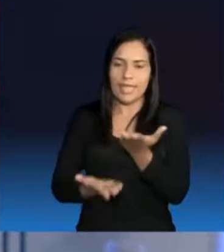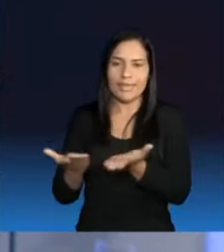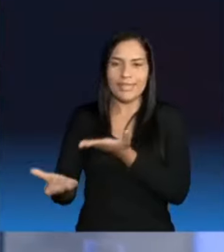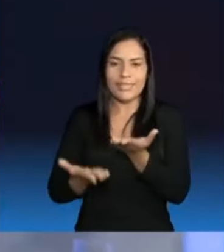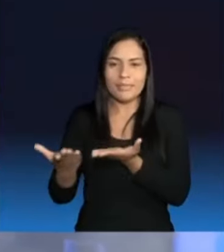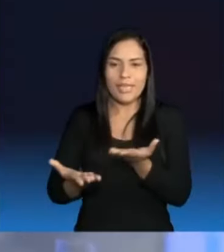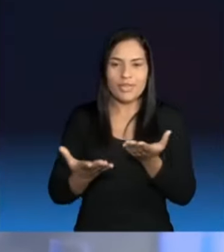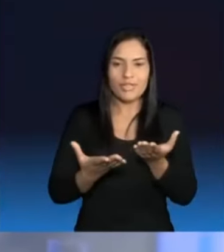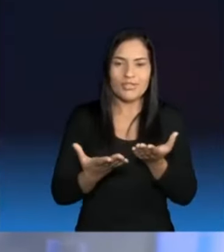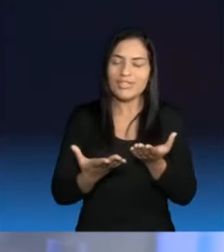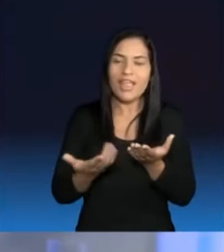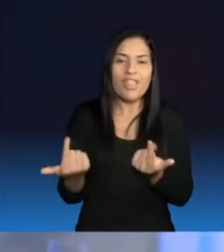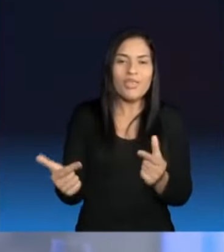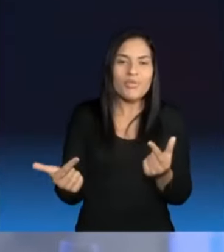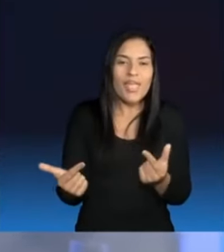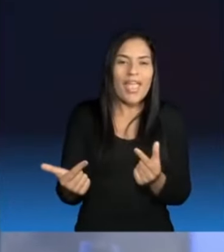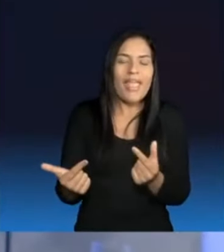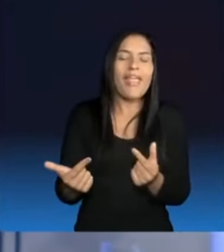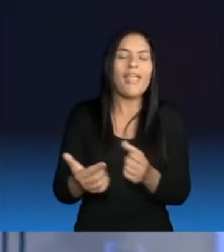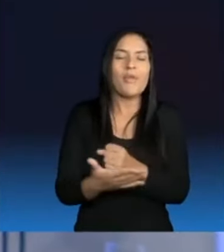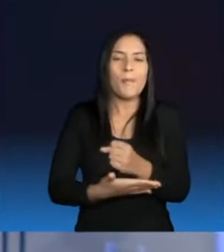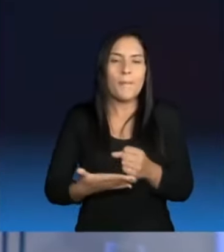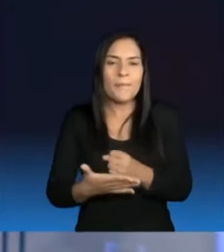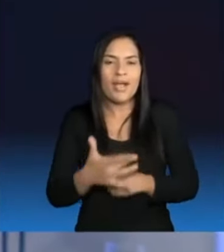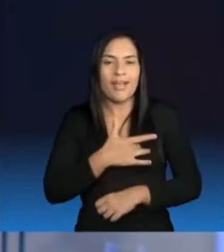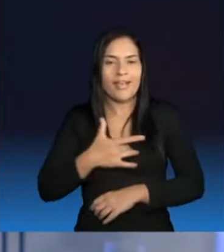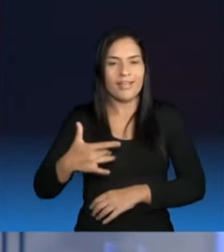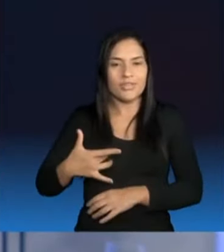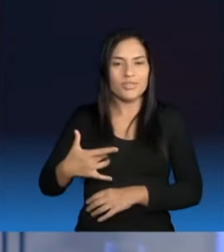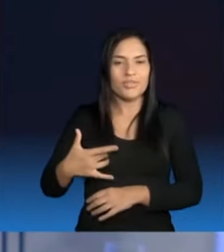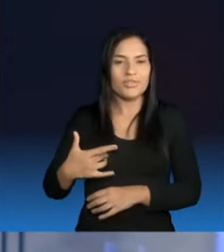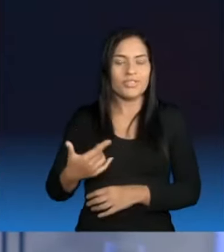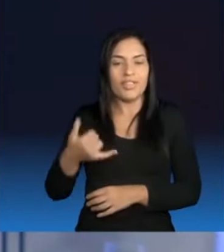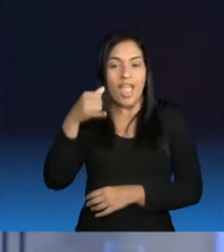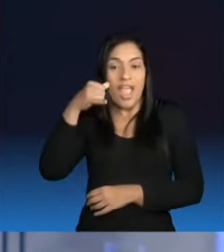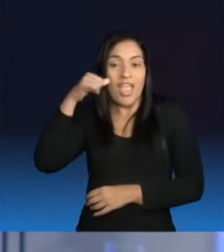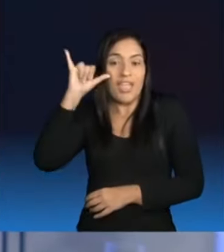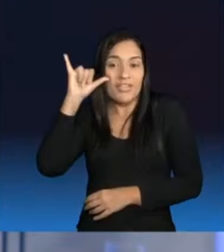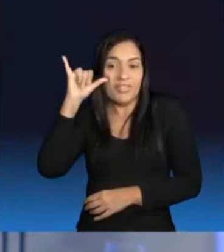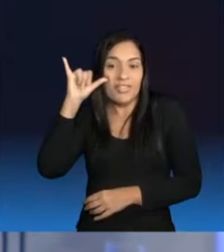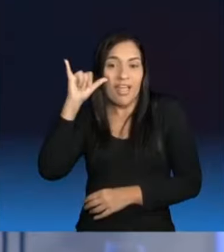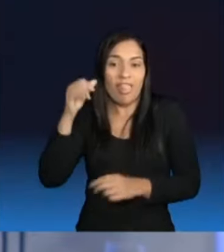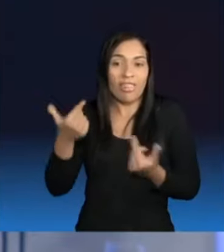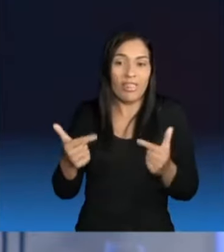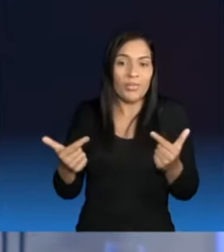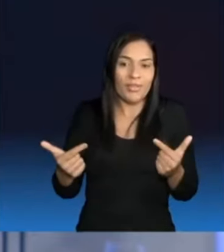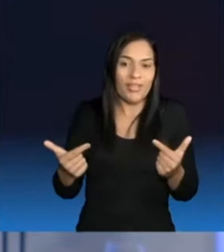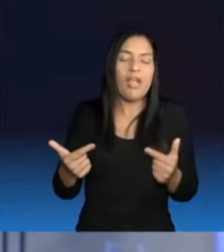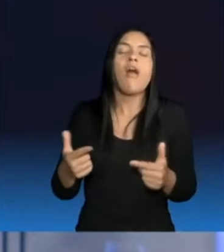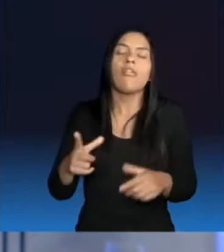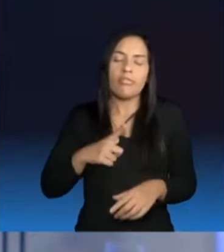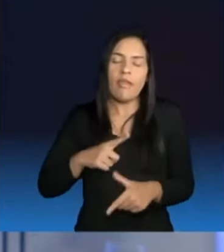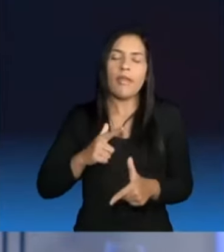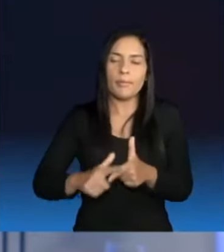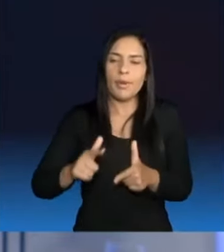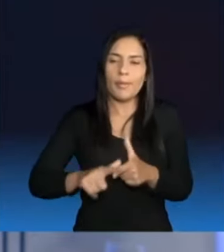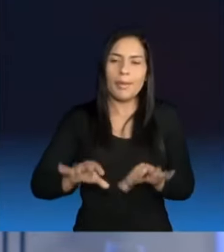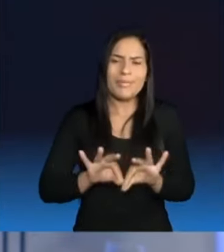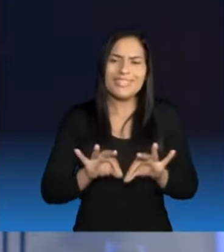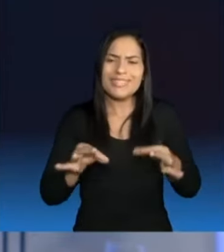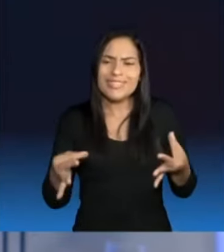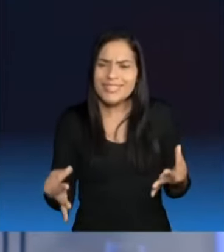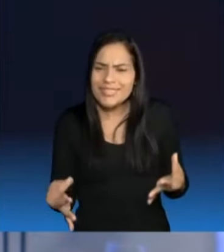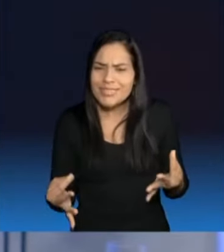aquela atenção primária, quando você fica sem a prevenção, você tem que problemas simples que poderiam ser controlados de forma